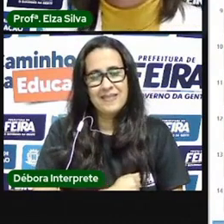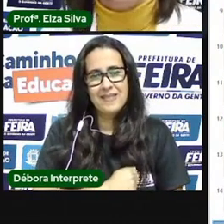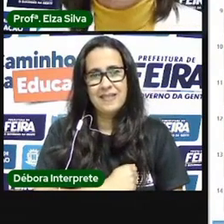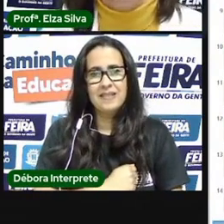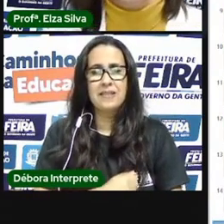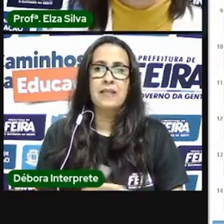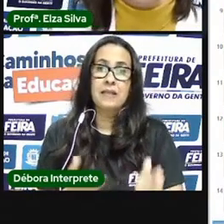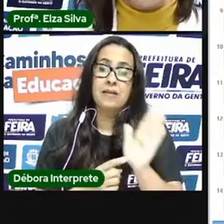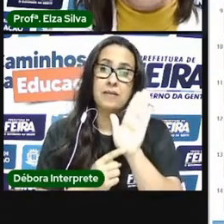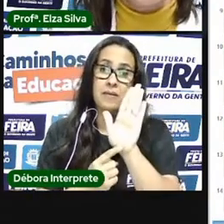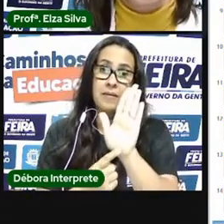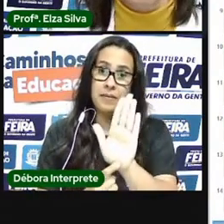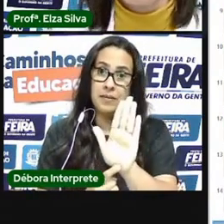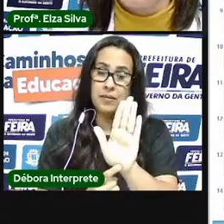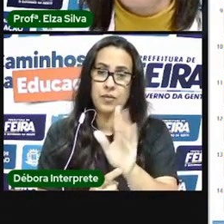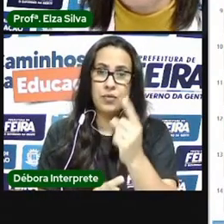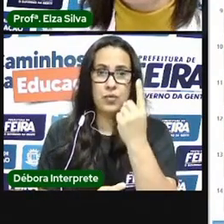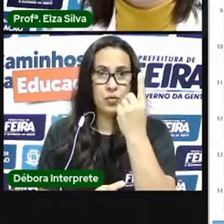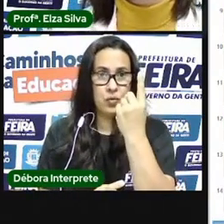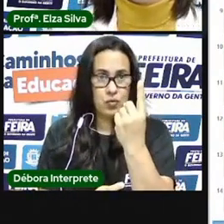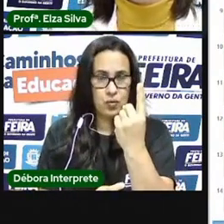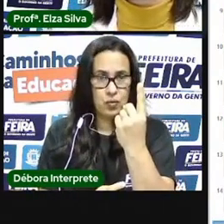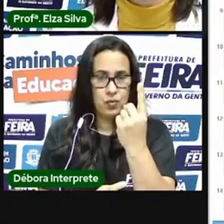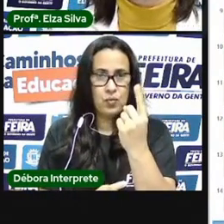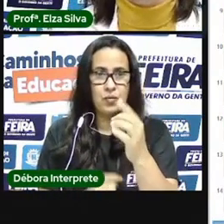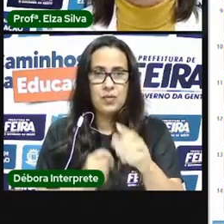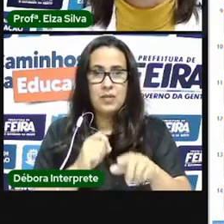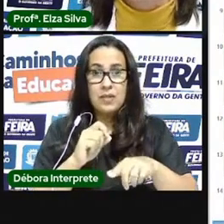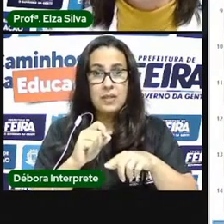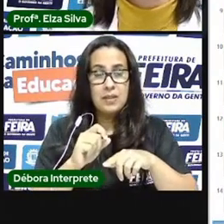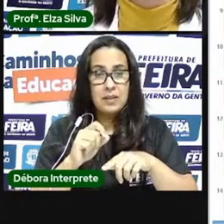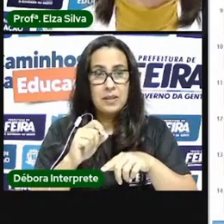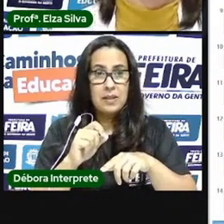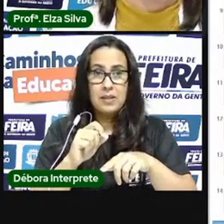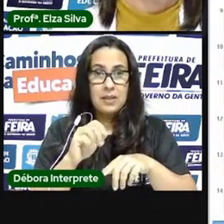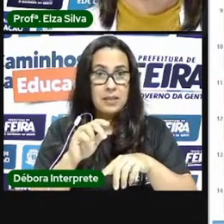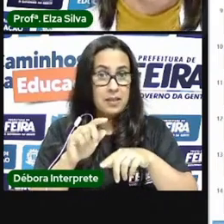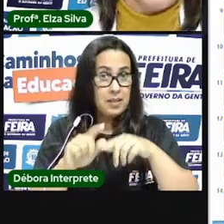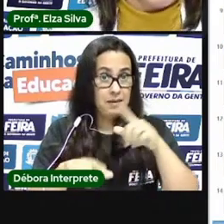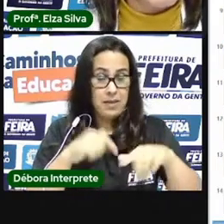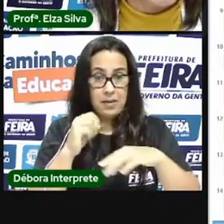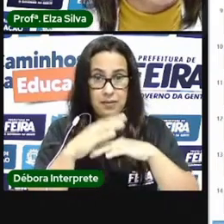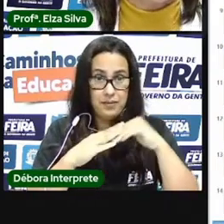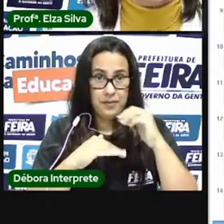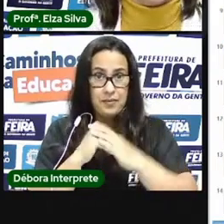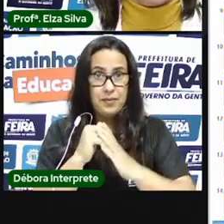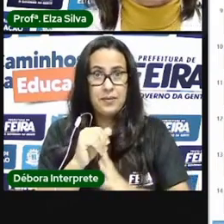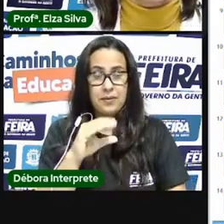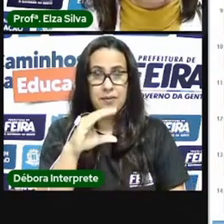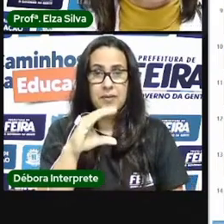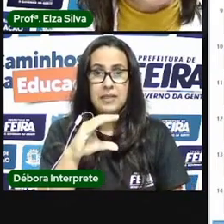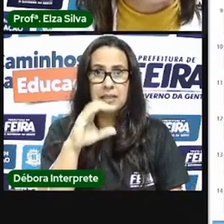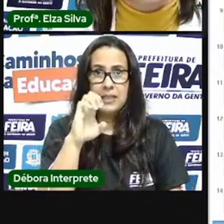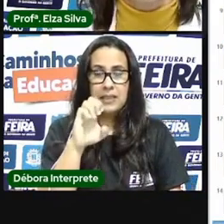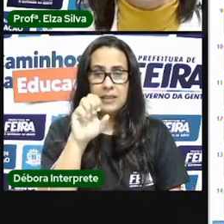apresento pra vocês uma obra de um pintor feirense gente César Romero acessem esse link